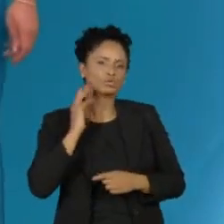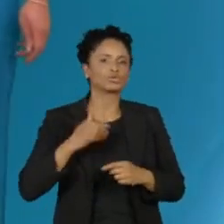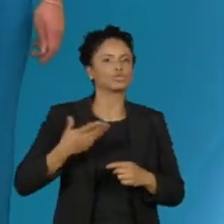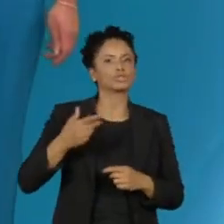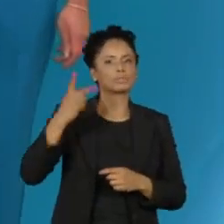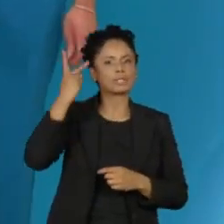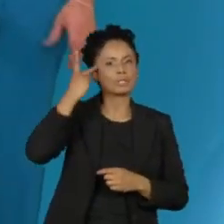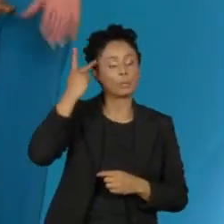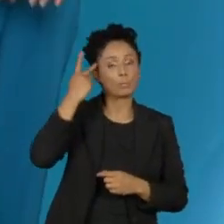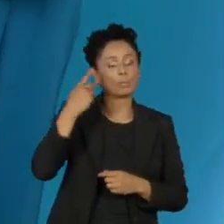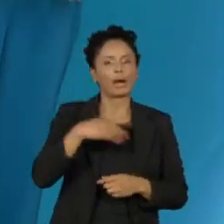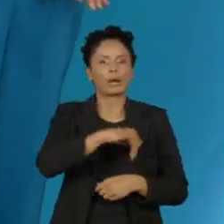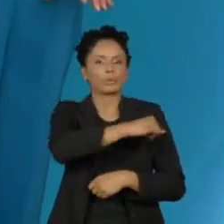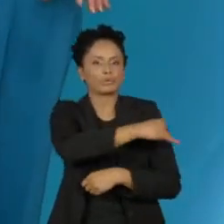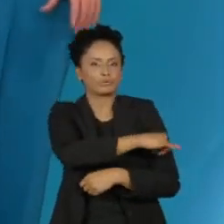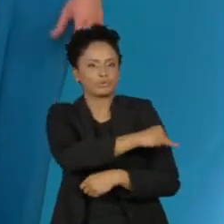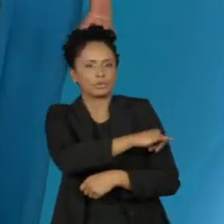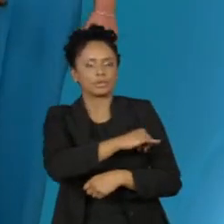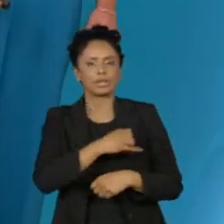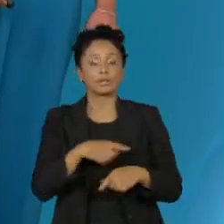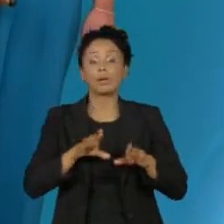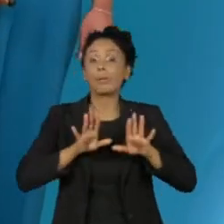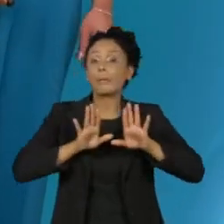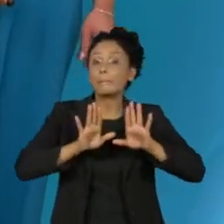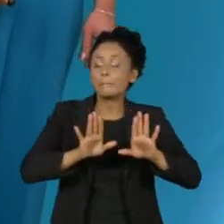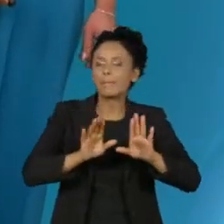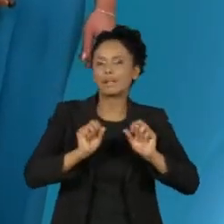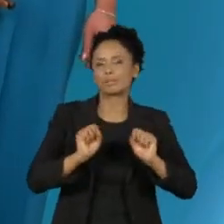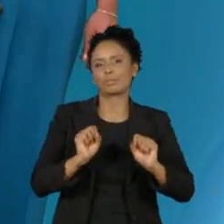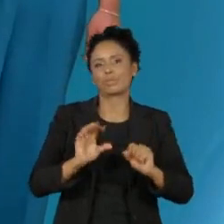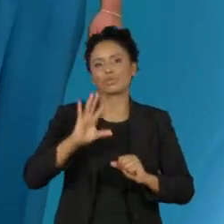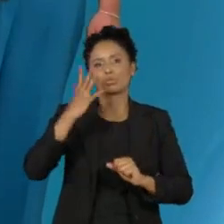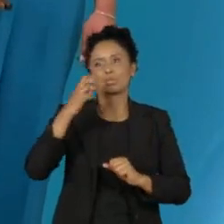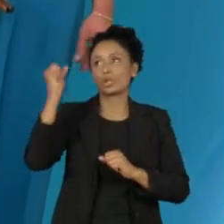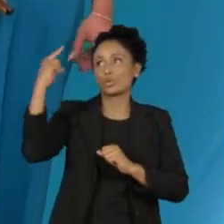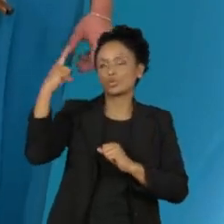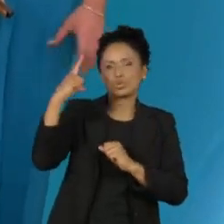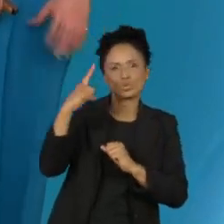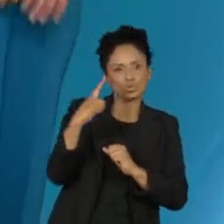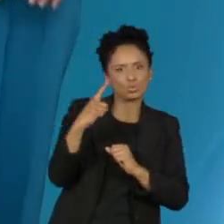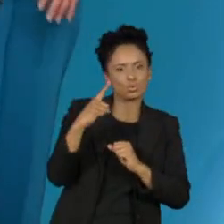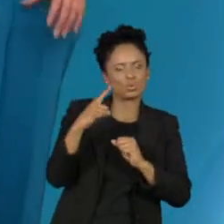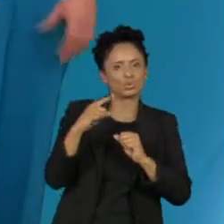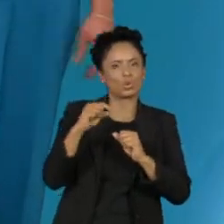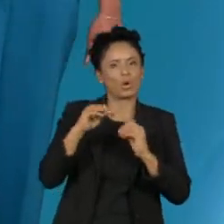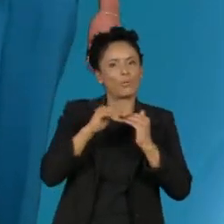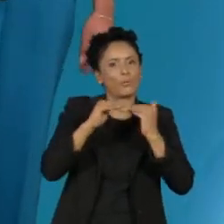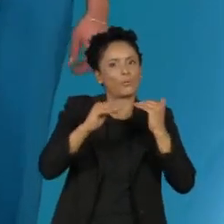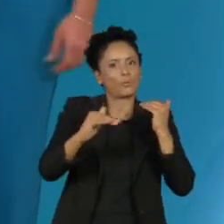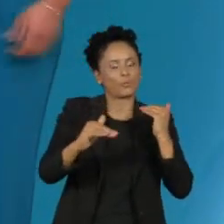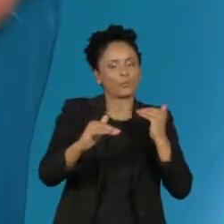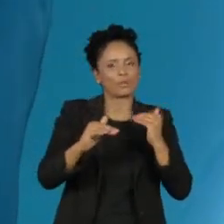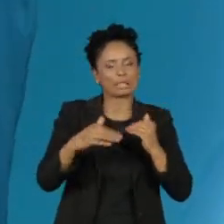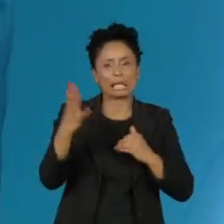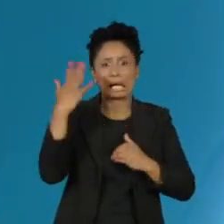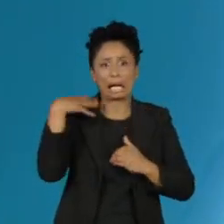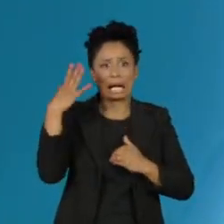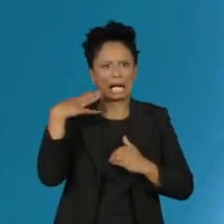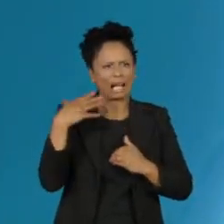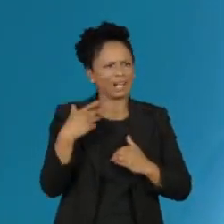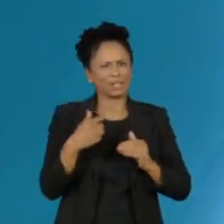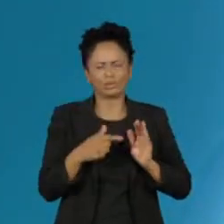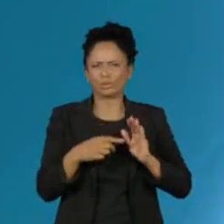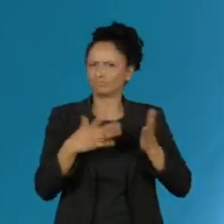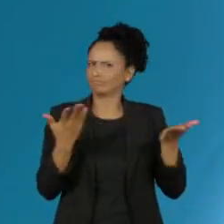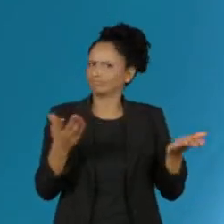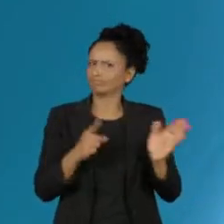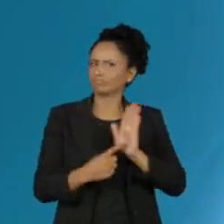interior do Rio de Janeiro. Mas aos poucos se dissipa dando lugar ao sol. Por enquanto, o calor atípico ainda continua sendo destaque